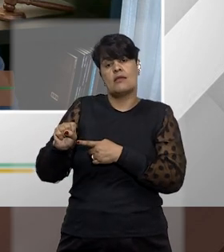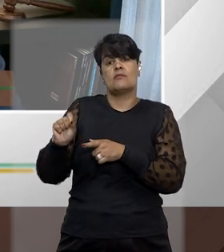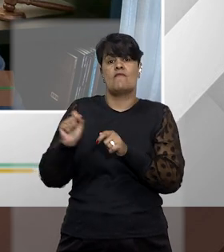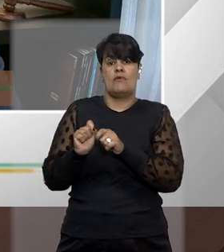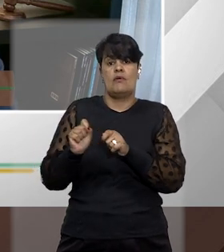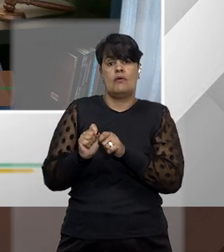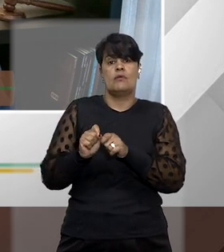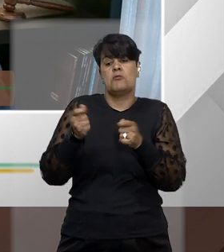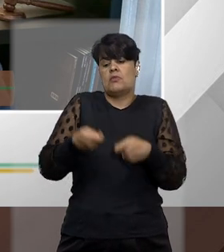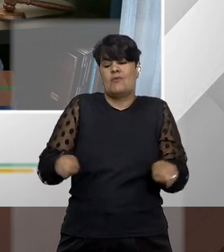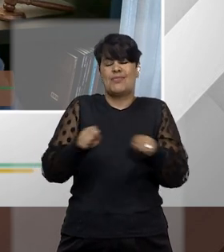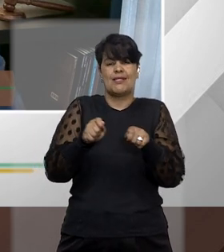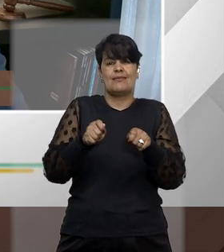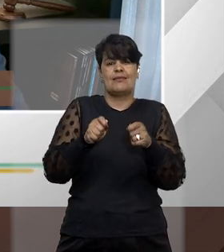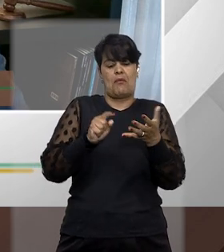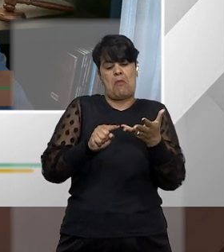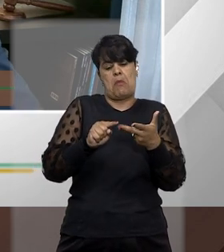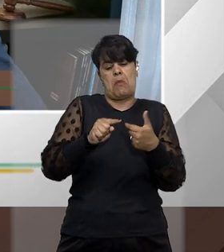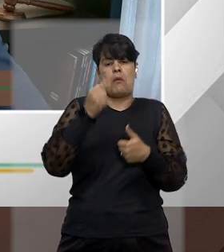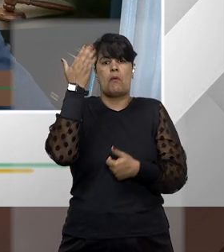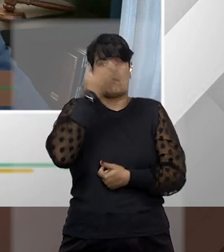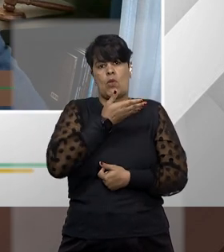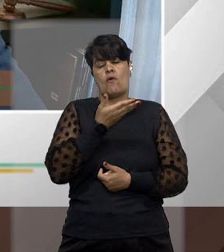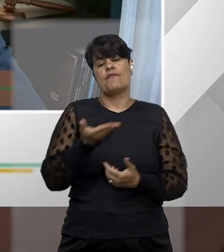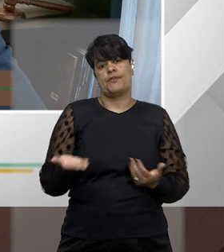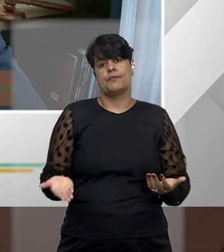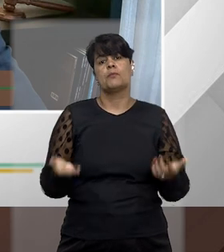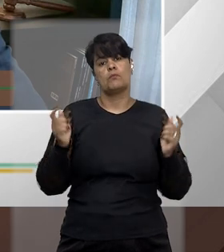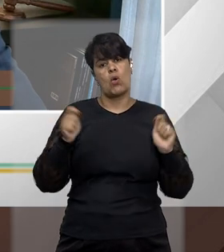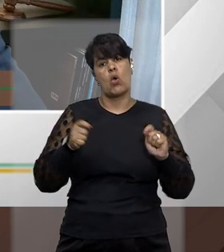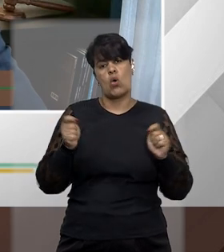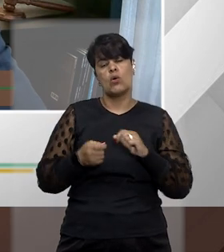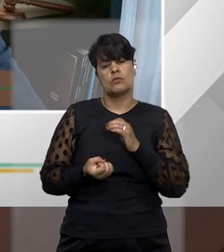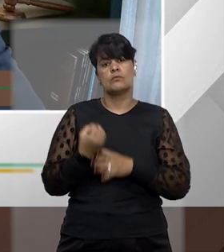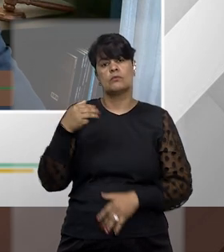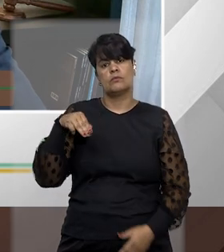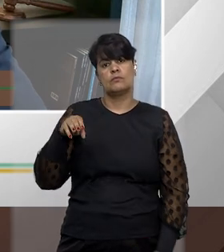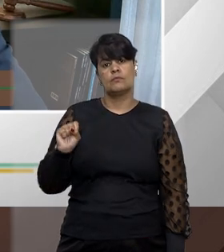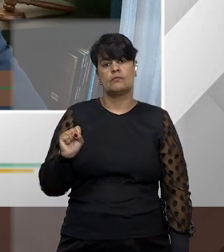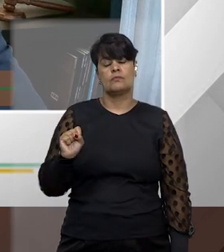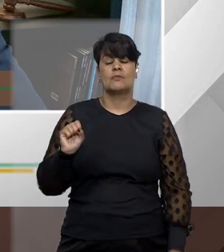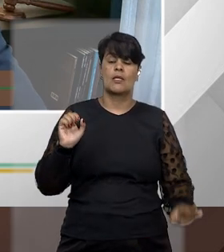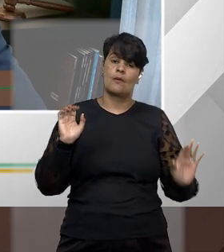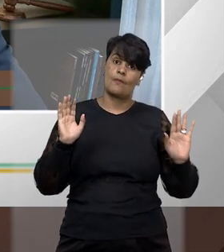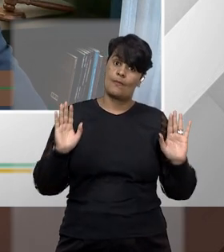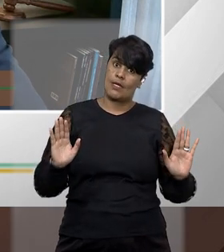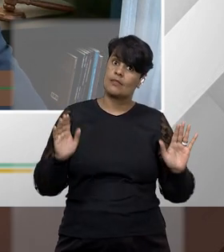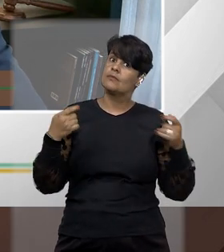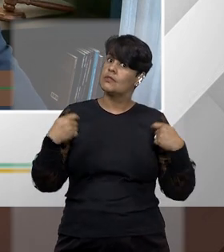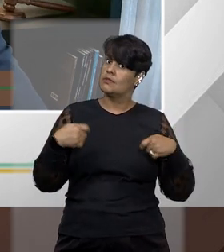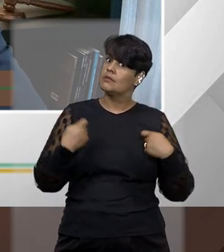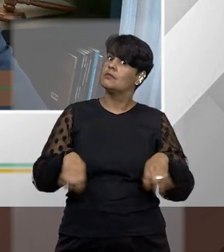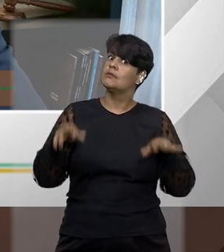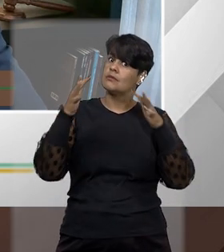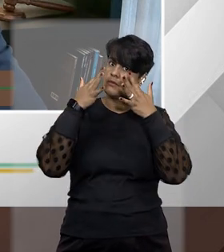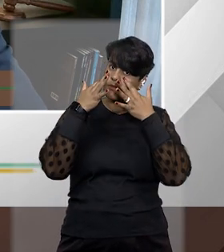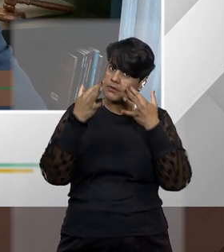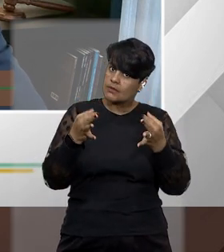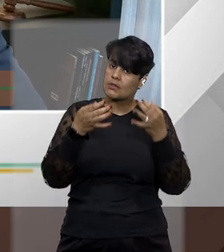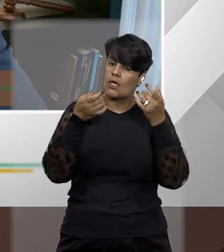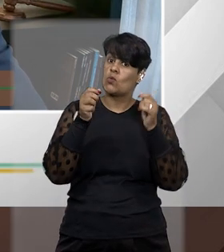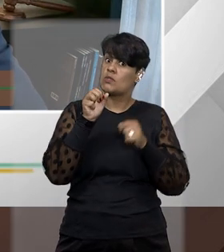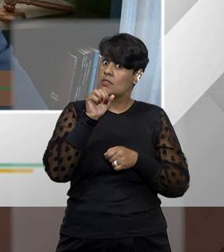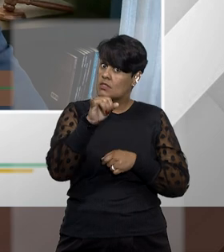essas situações não haveria problema de se discutir em mandato de segurança questões de concurso desde que conforme o STJ